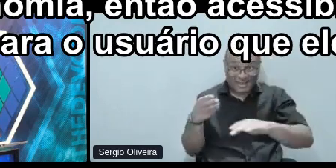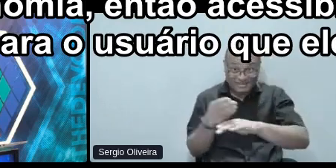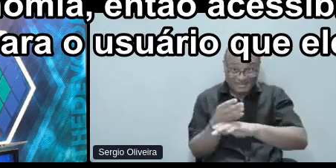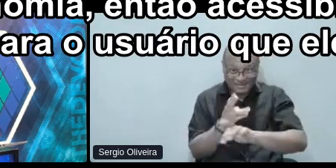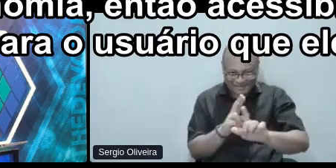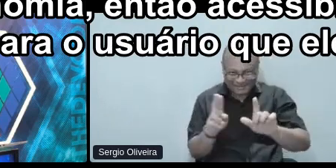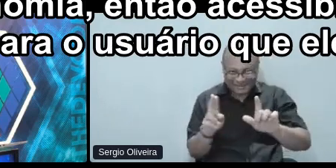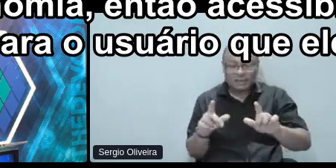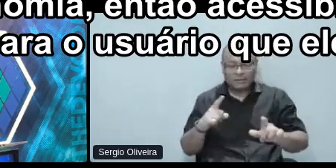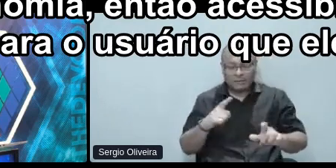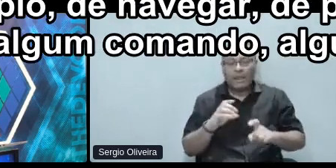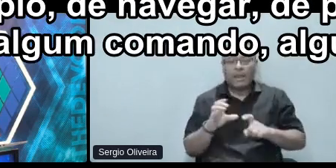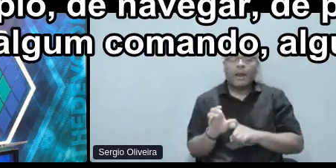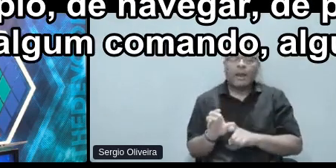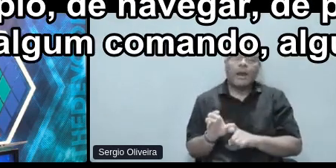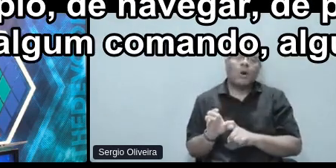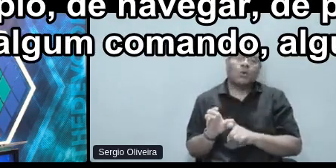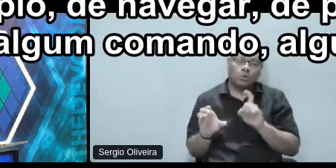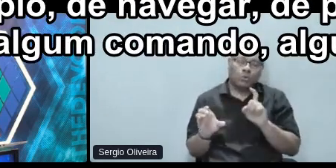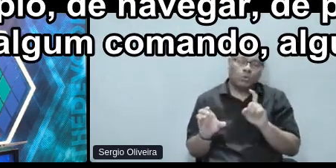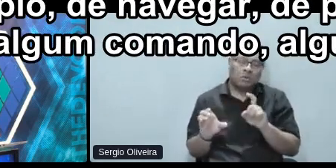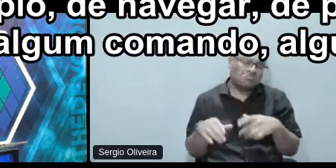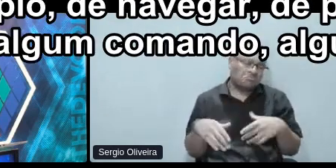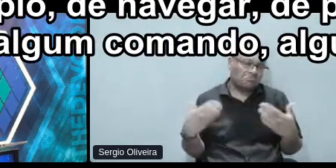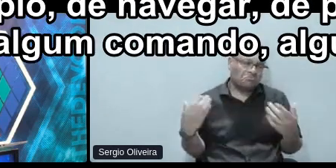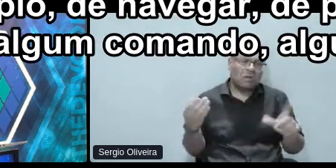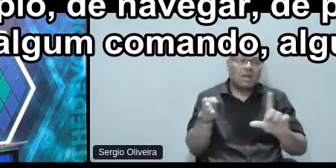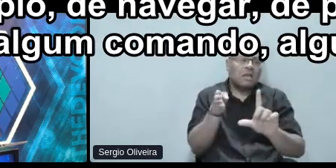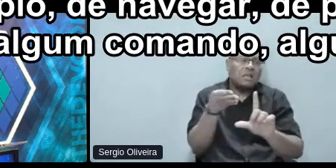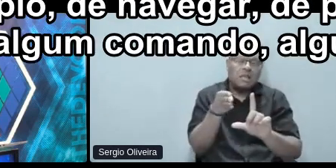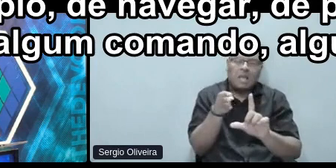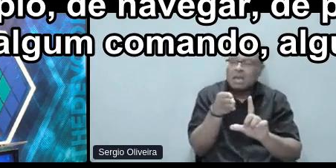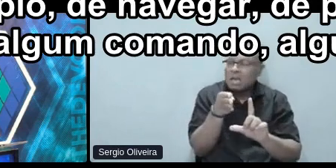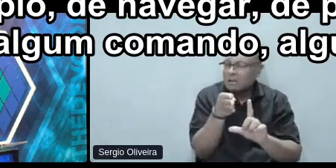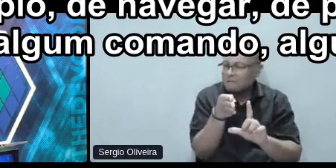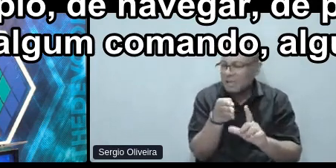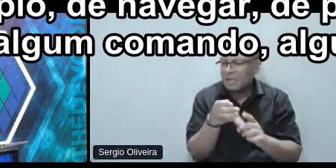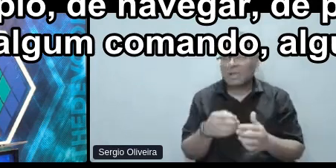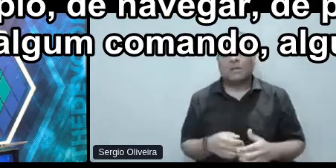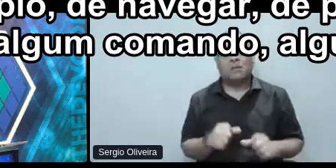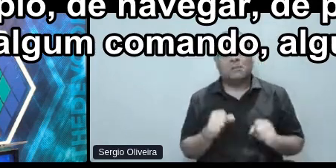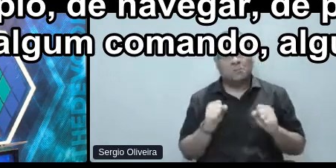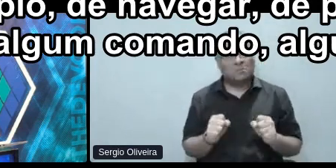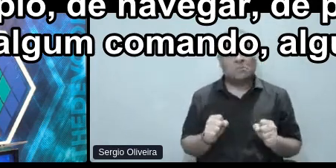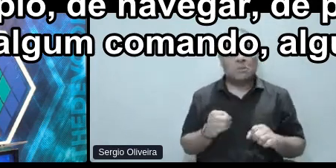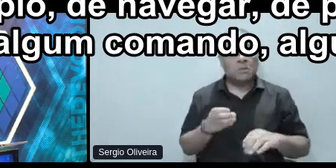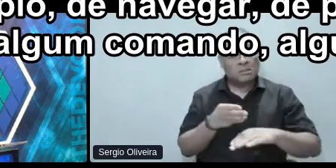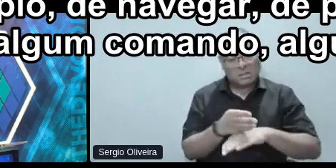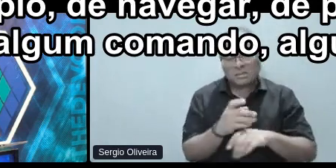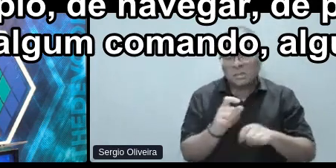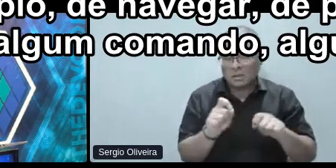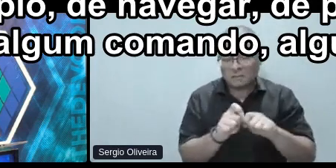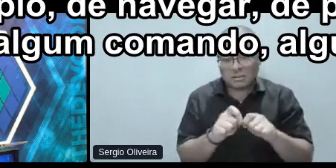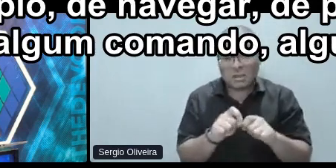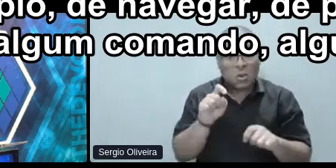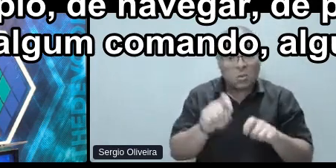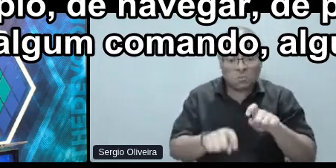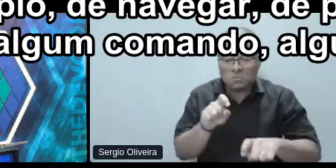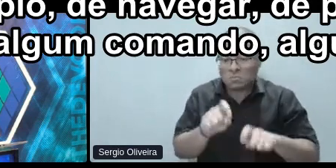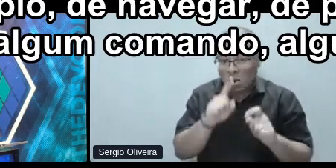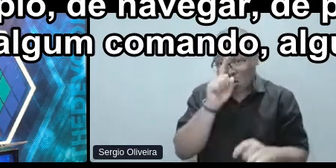autonomia, né, por exemplo, de navegar, de poder acessar, de executar algum comando,